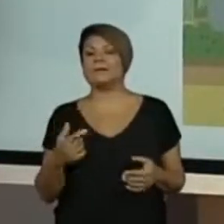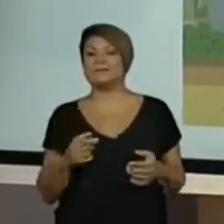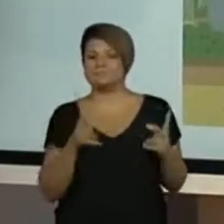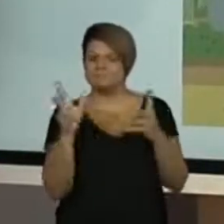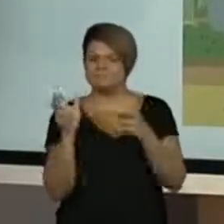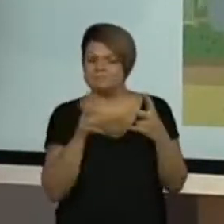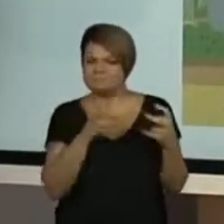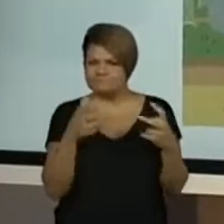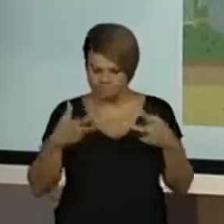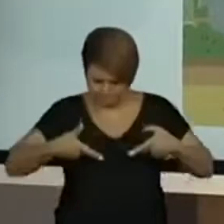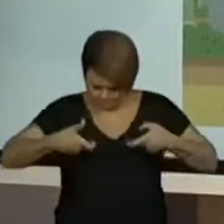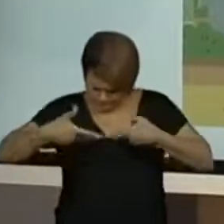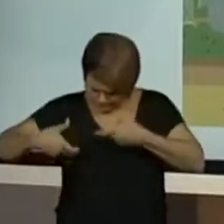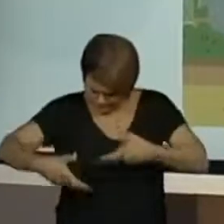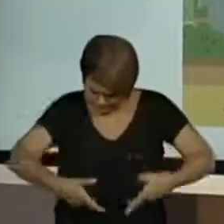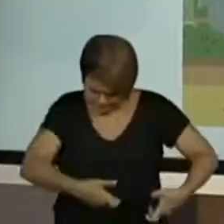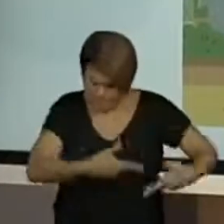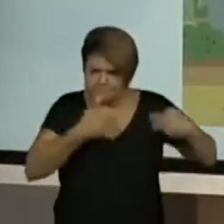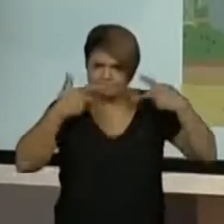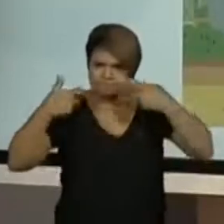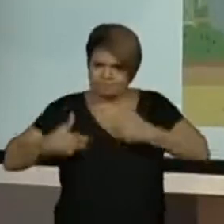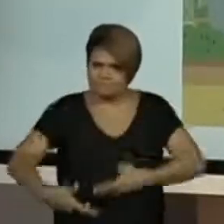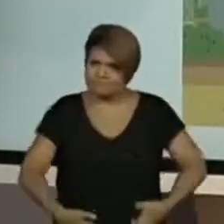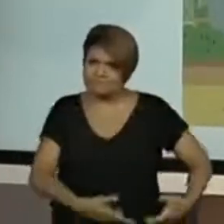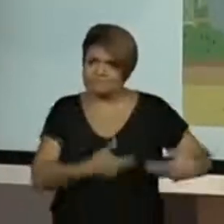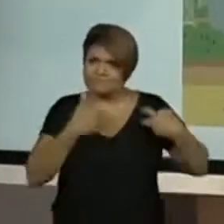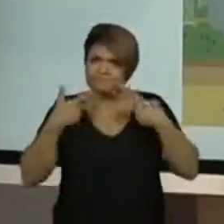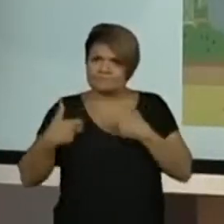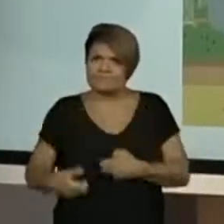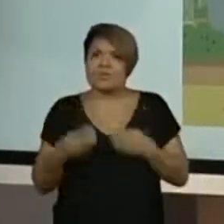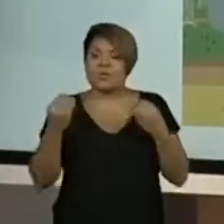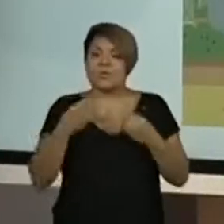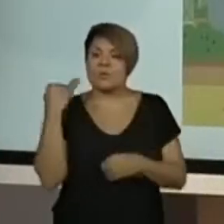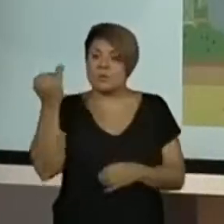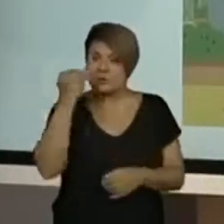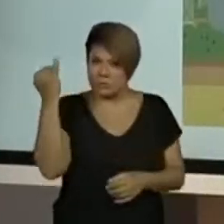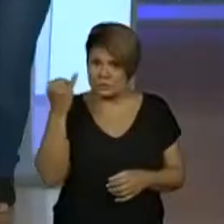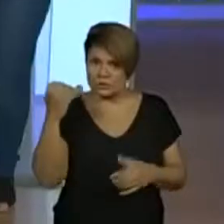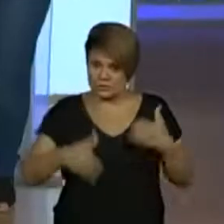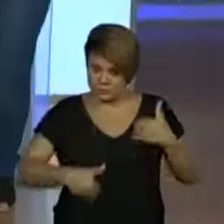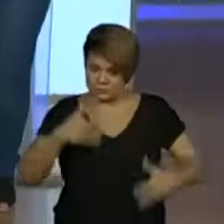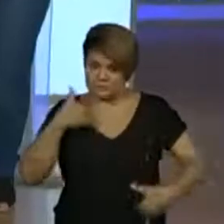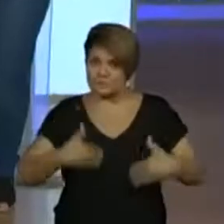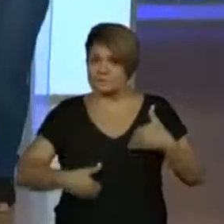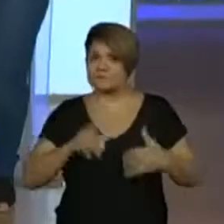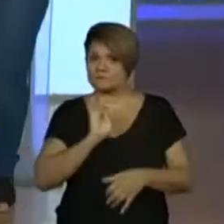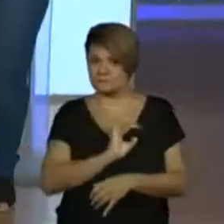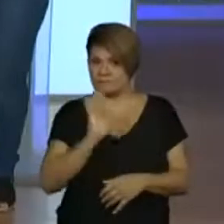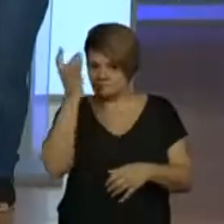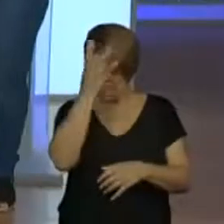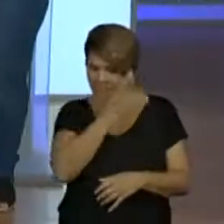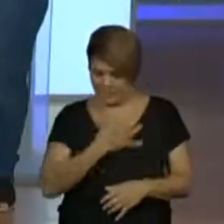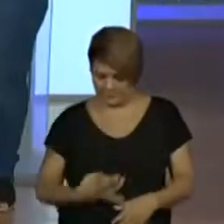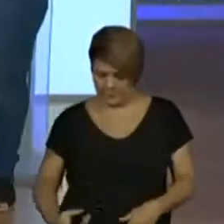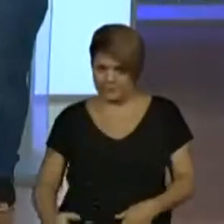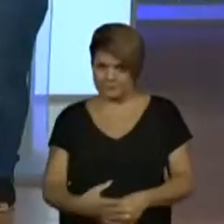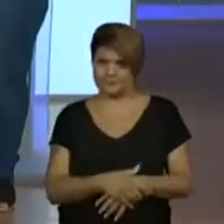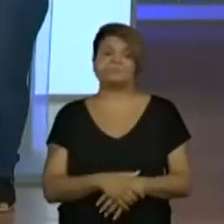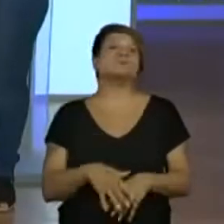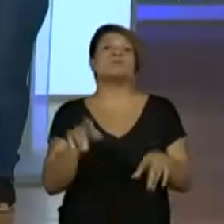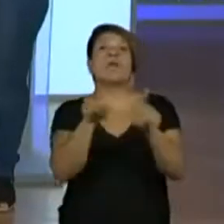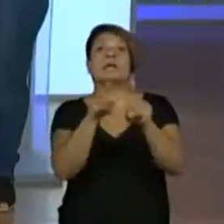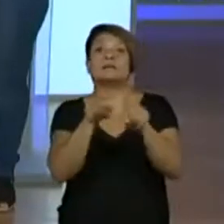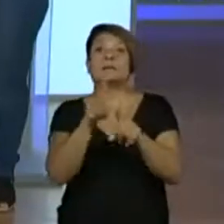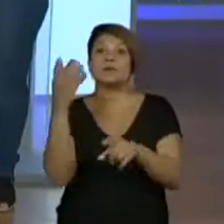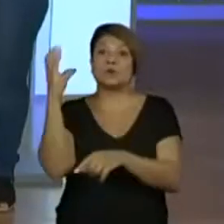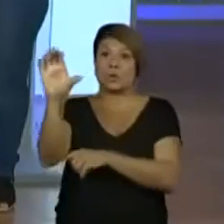corpo e perceber a importância, a função de cada uma delas. Aí só estão colocando ali, professora, que os policiais